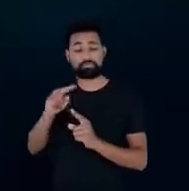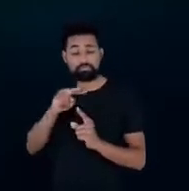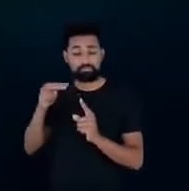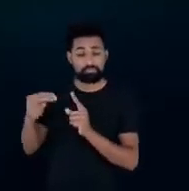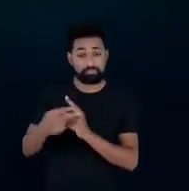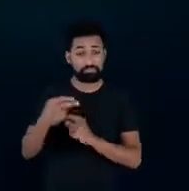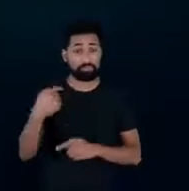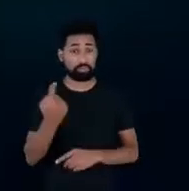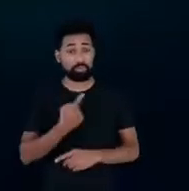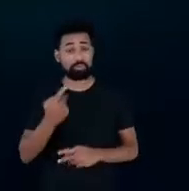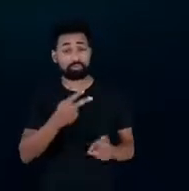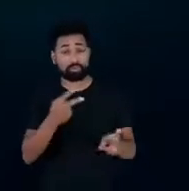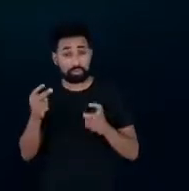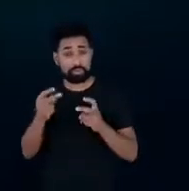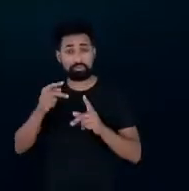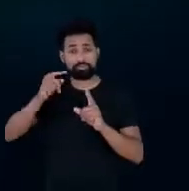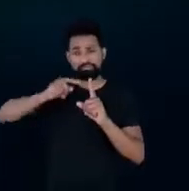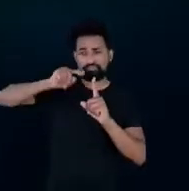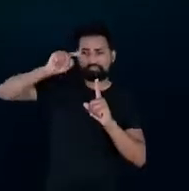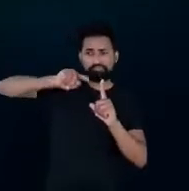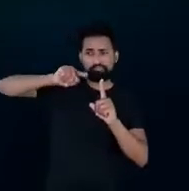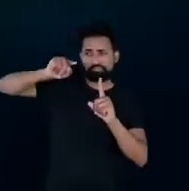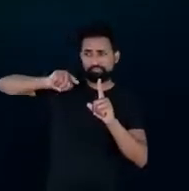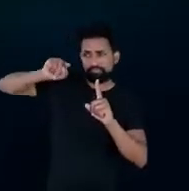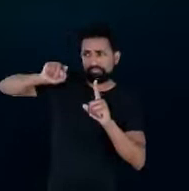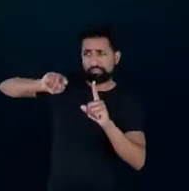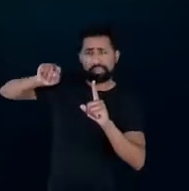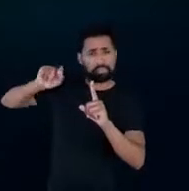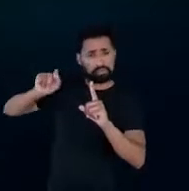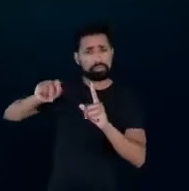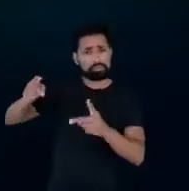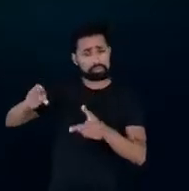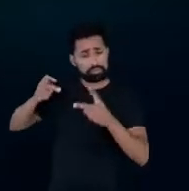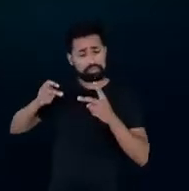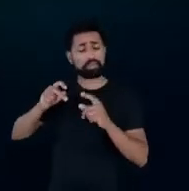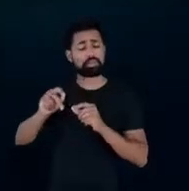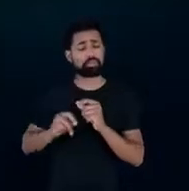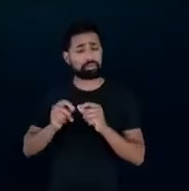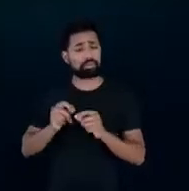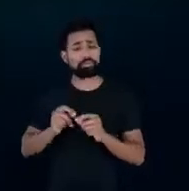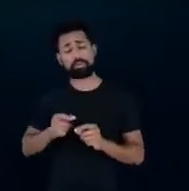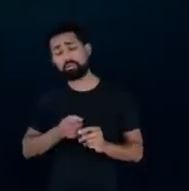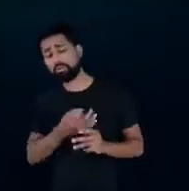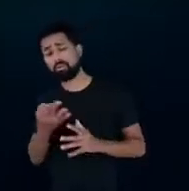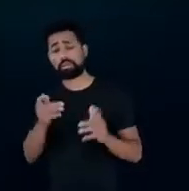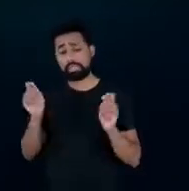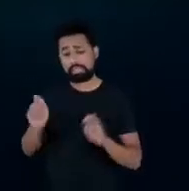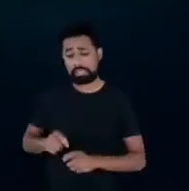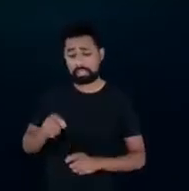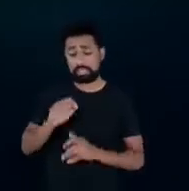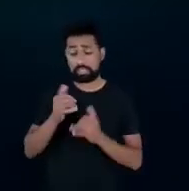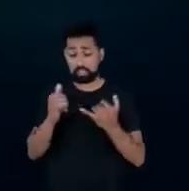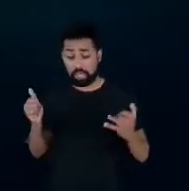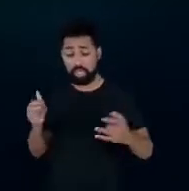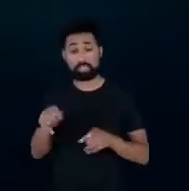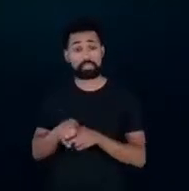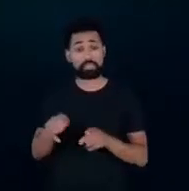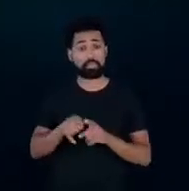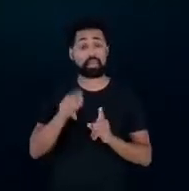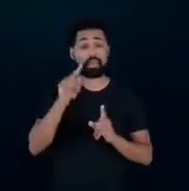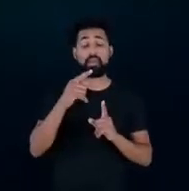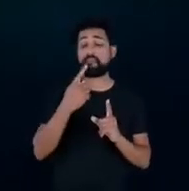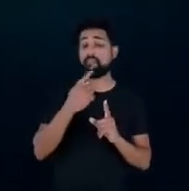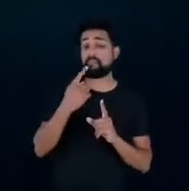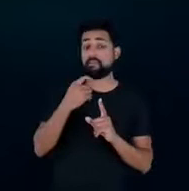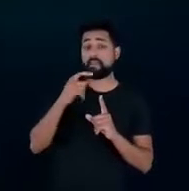exemplo, esse achurado amarelo que é uma parcela de eficiência energética e também a parcela vermelha mesmo que é de